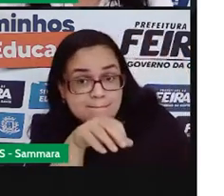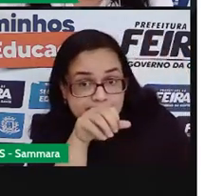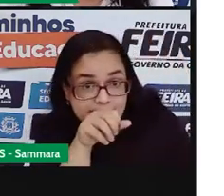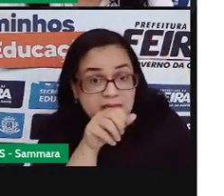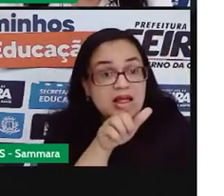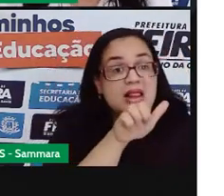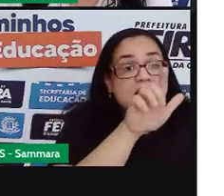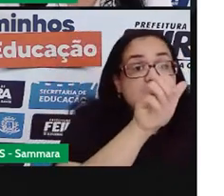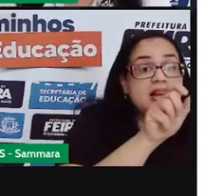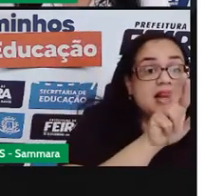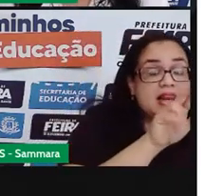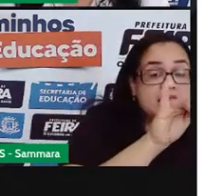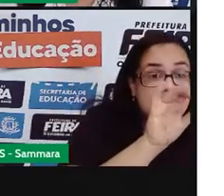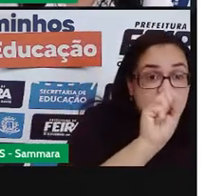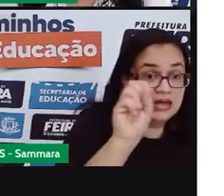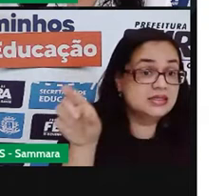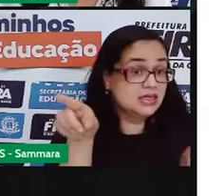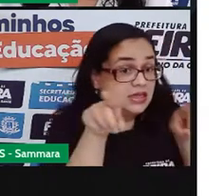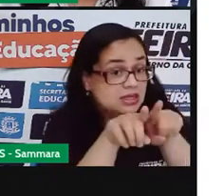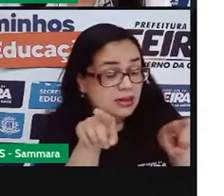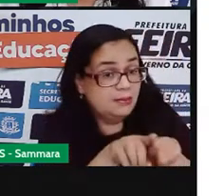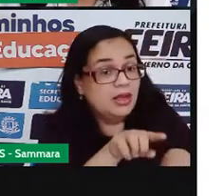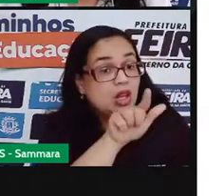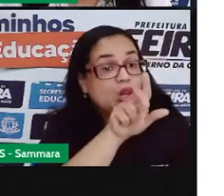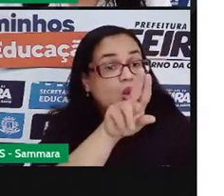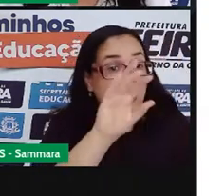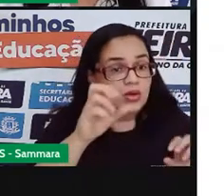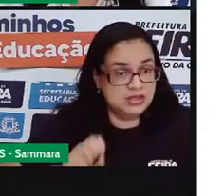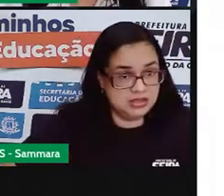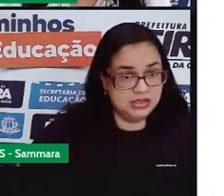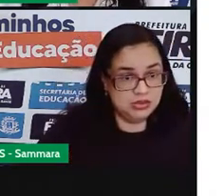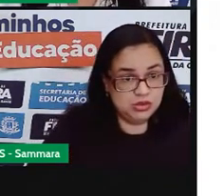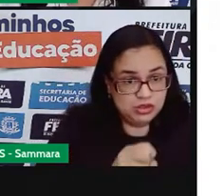Larissa e Lucas, e eles são gêmeos.